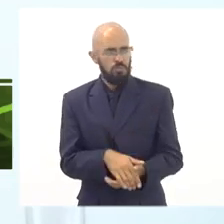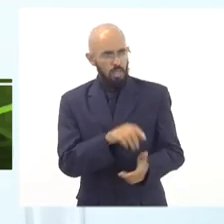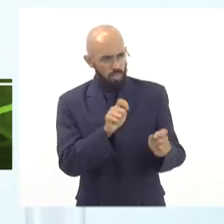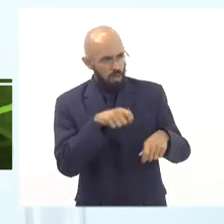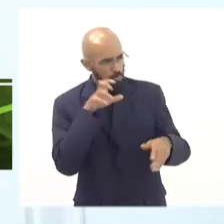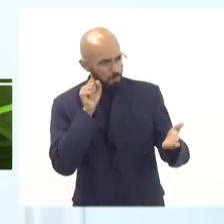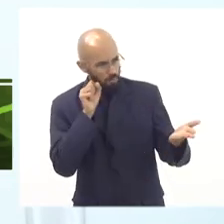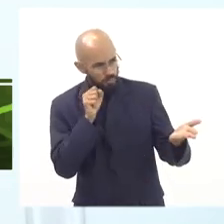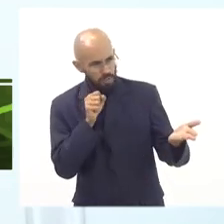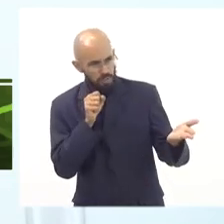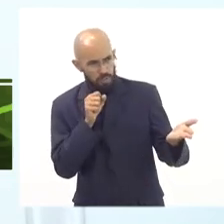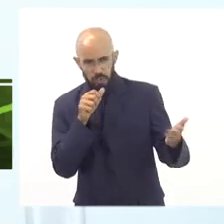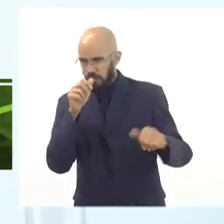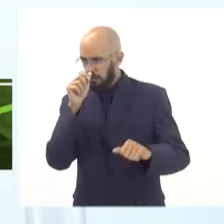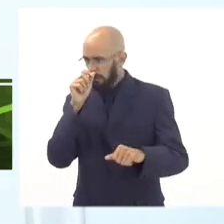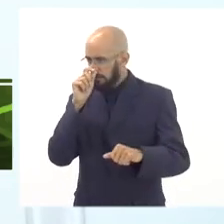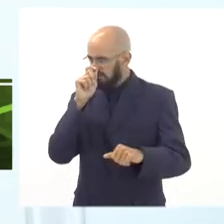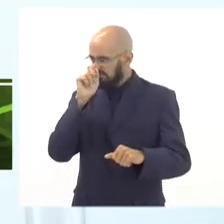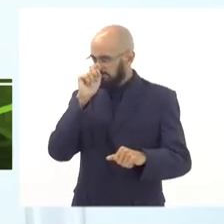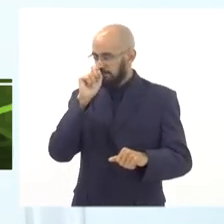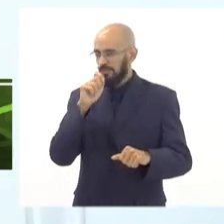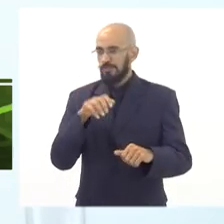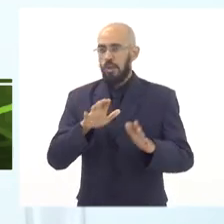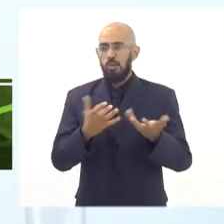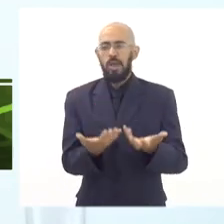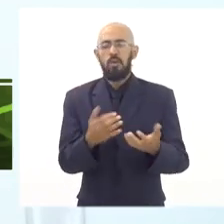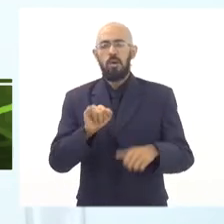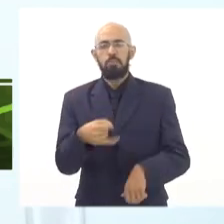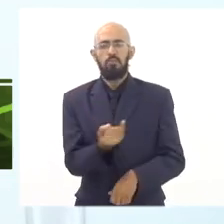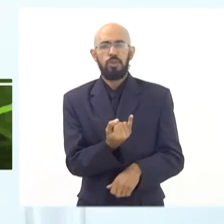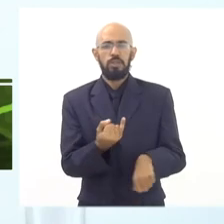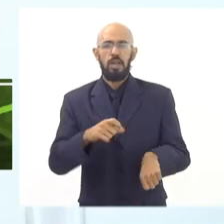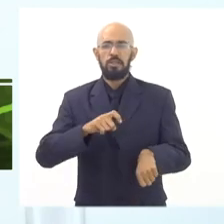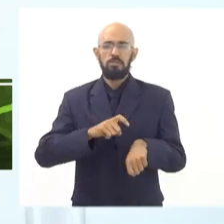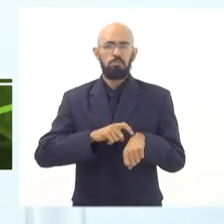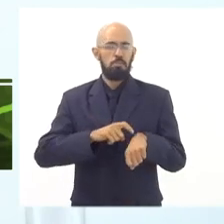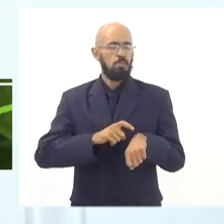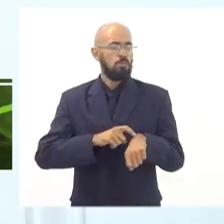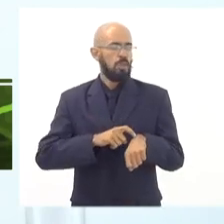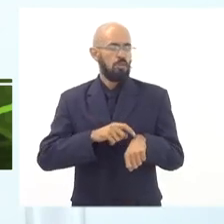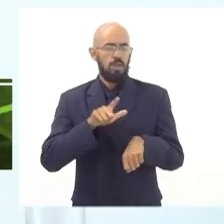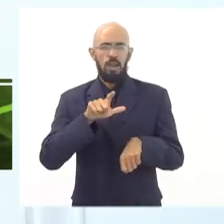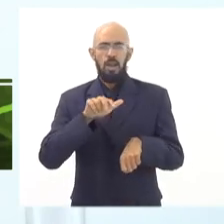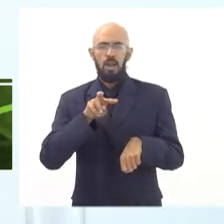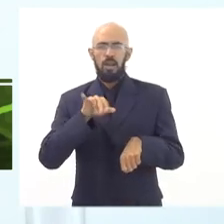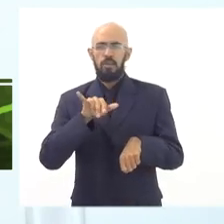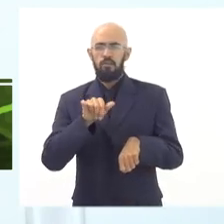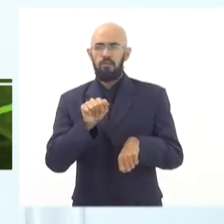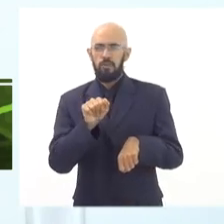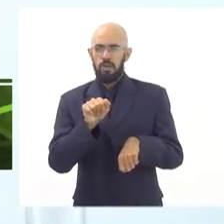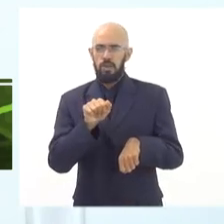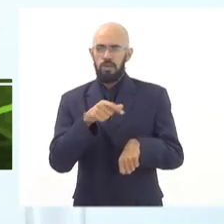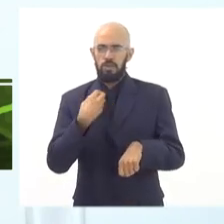Sim. Queria aproveitar então a presença, acho que é da Lívia, que está aí junto com o senhor.